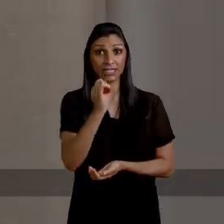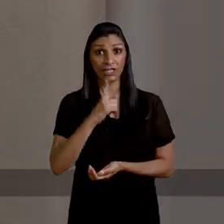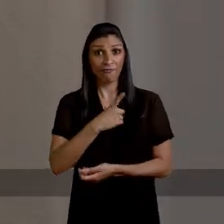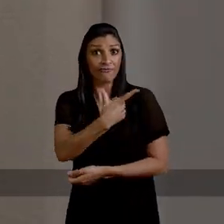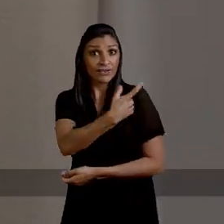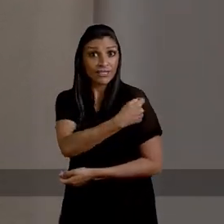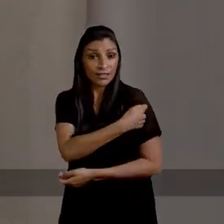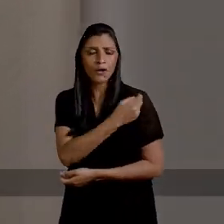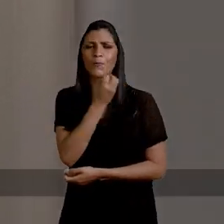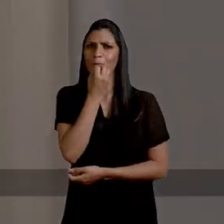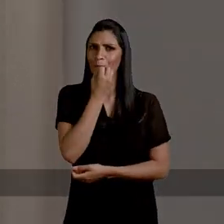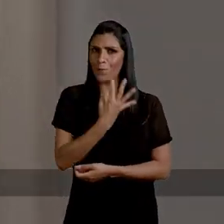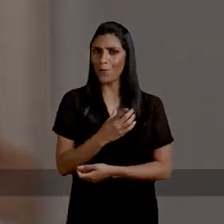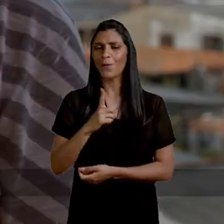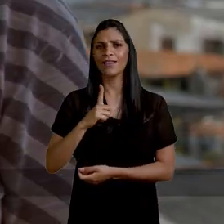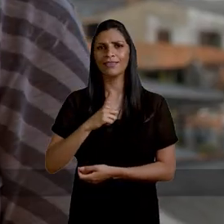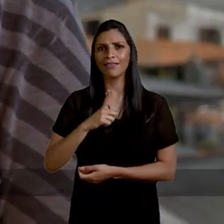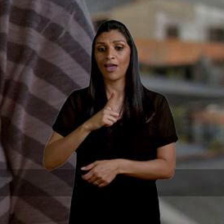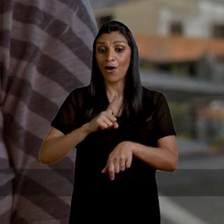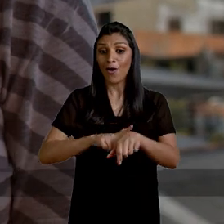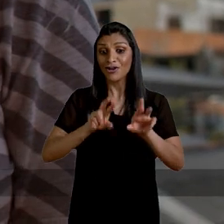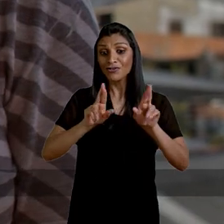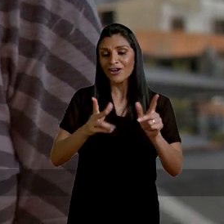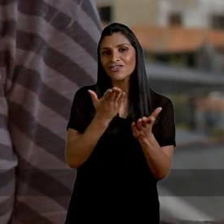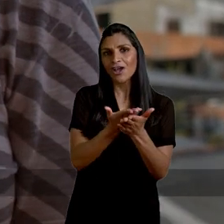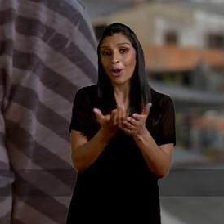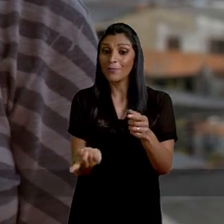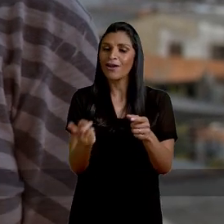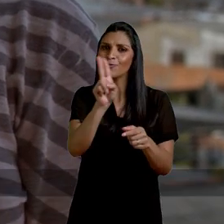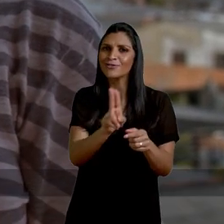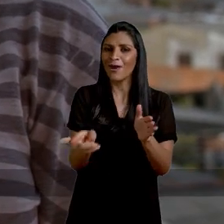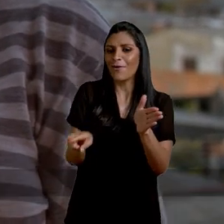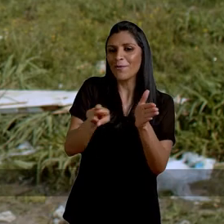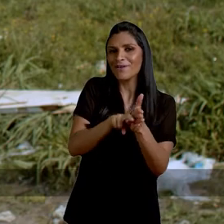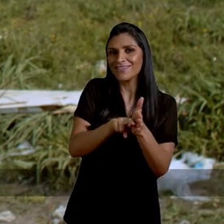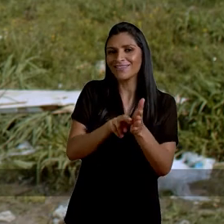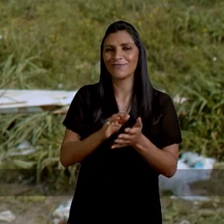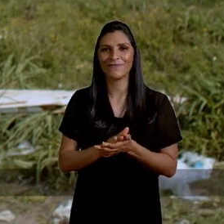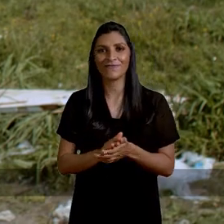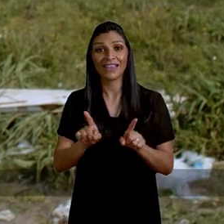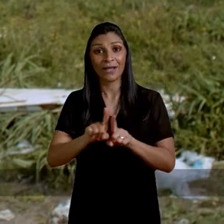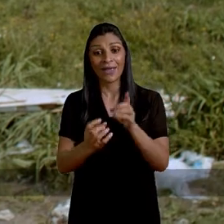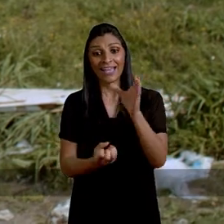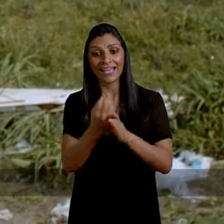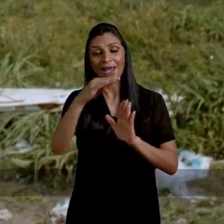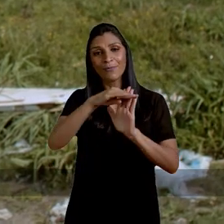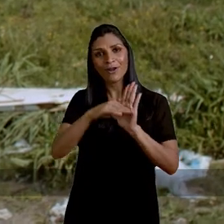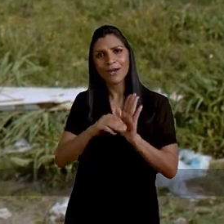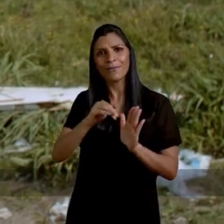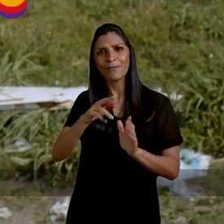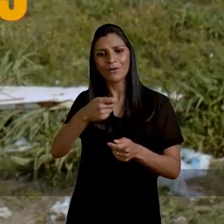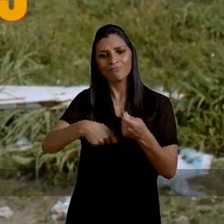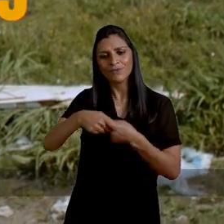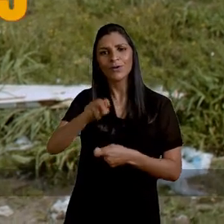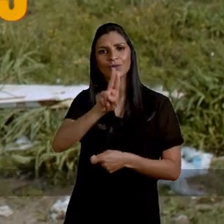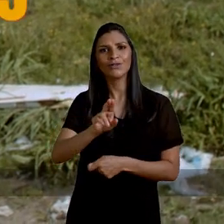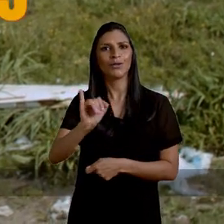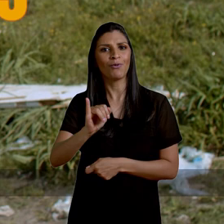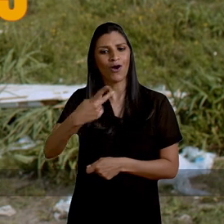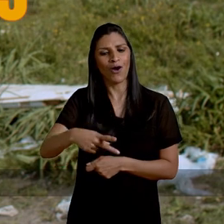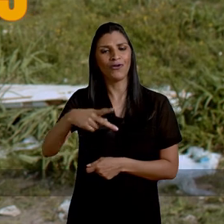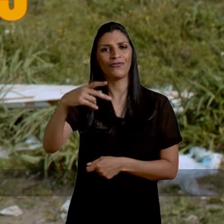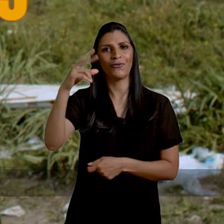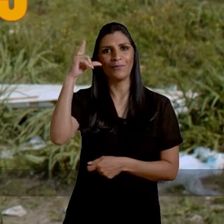a vacina, é uma boa ter turno inverso para recuperação. Criar um programa de microcrédito usando os imóveis da